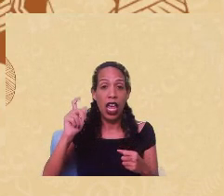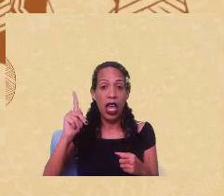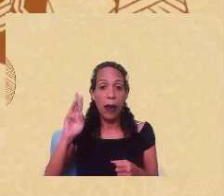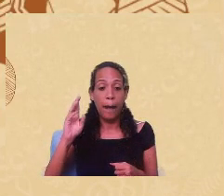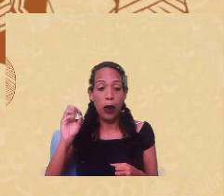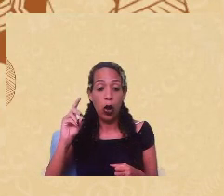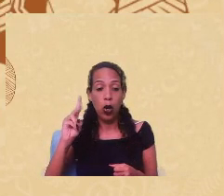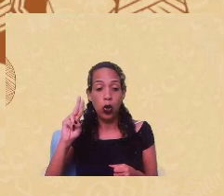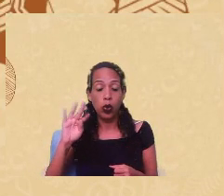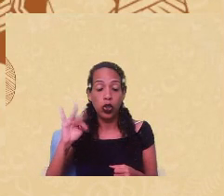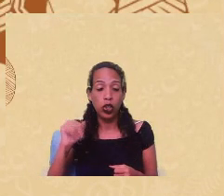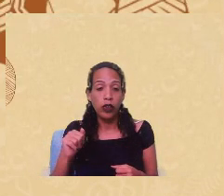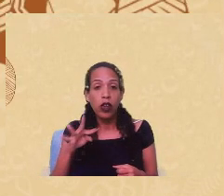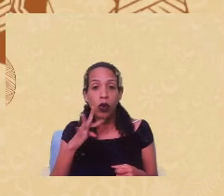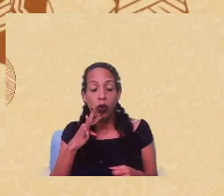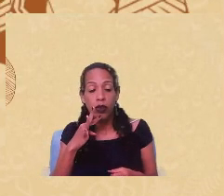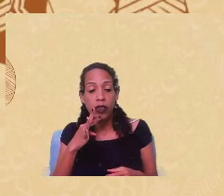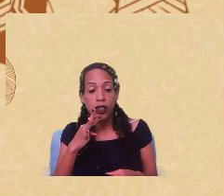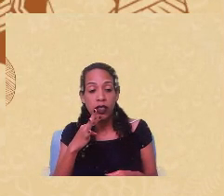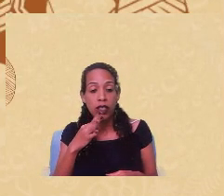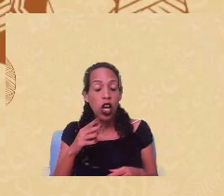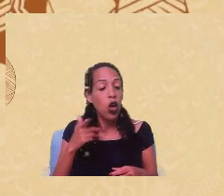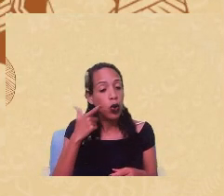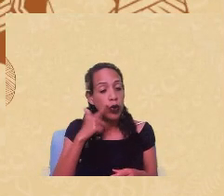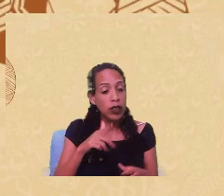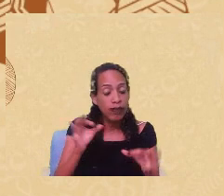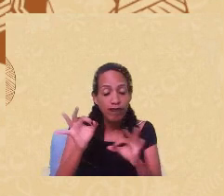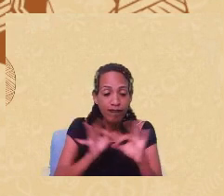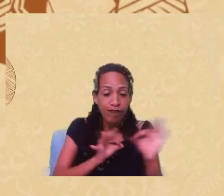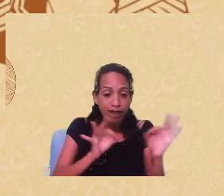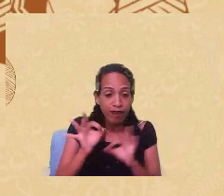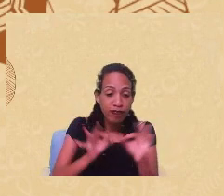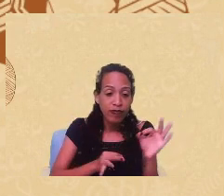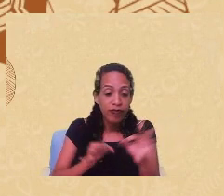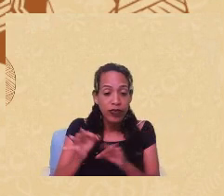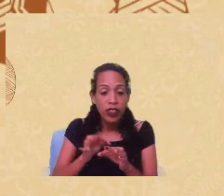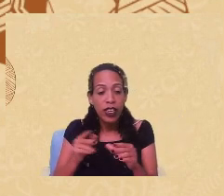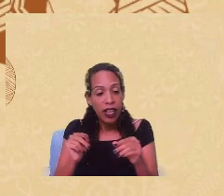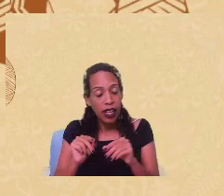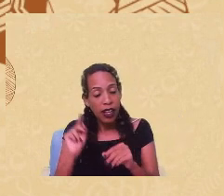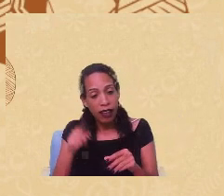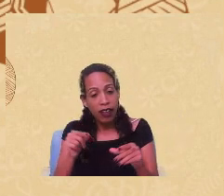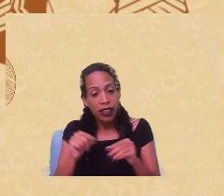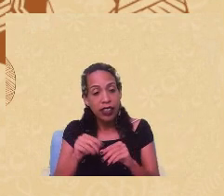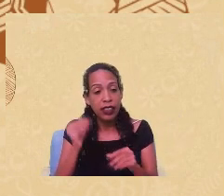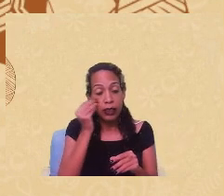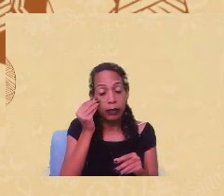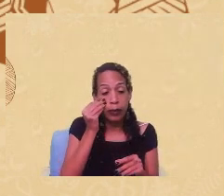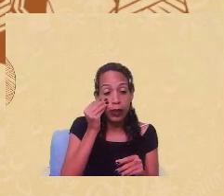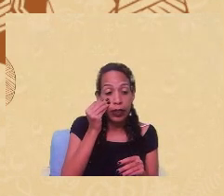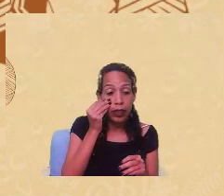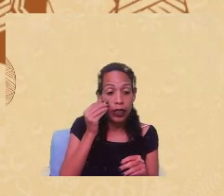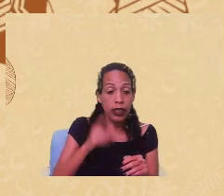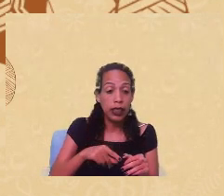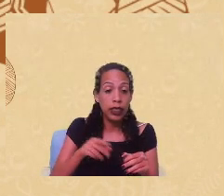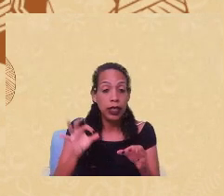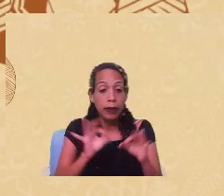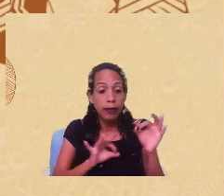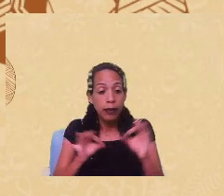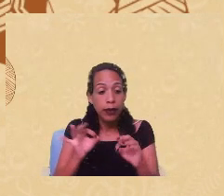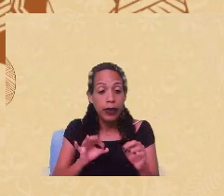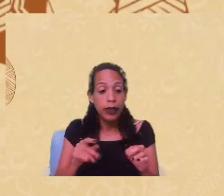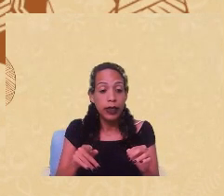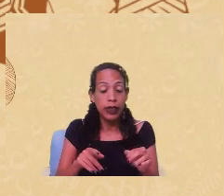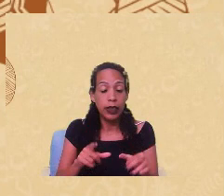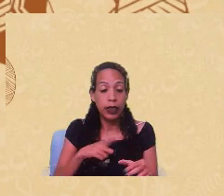corpo e ser capaz de administrá-lo é descolonizar nossas experiências sexuais e reprodutivas. Experiências que